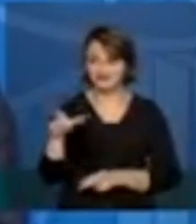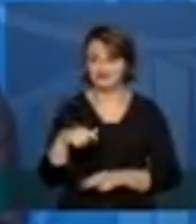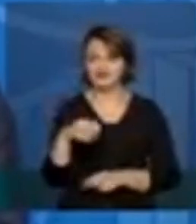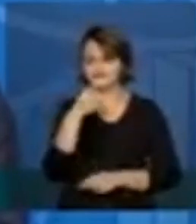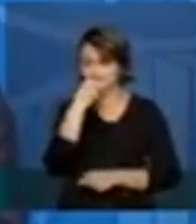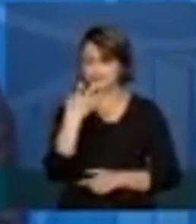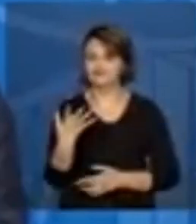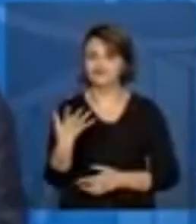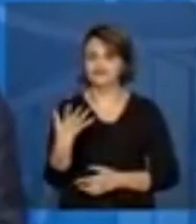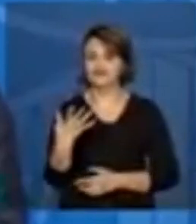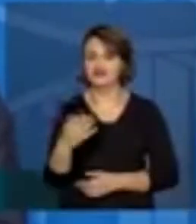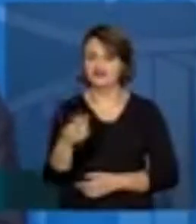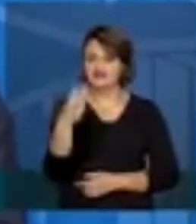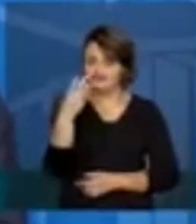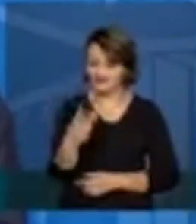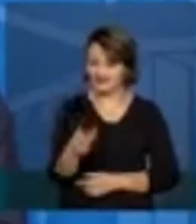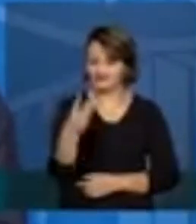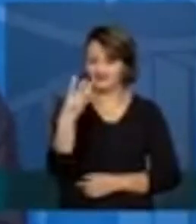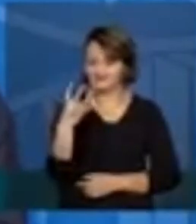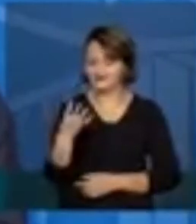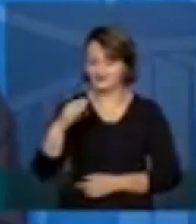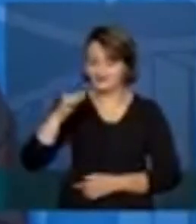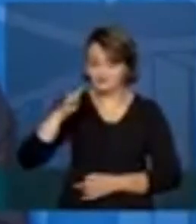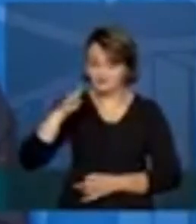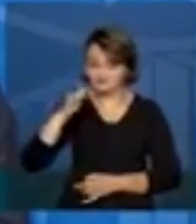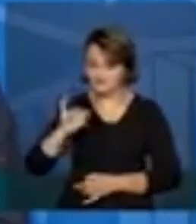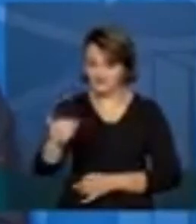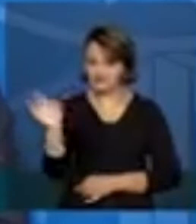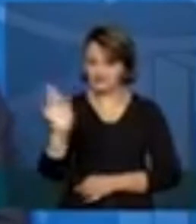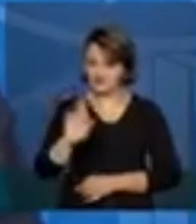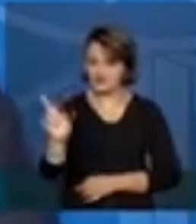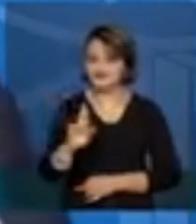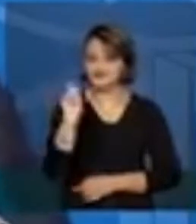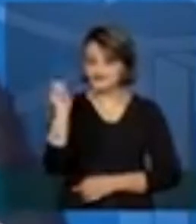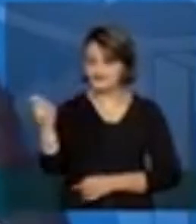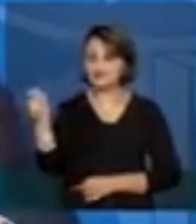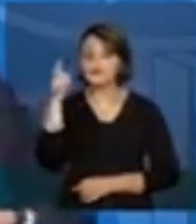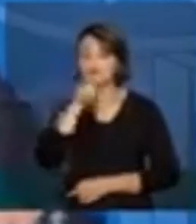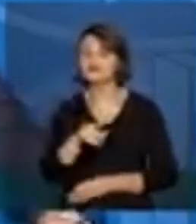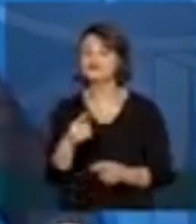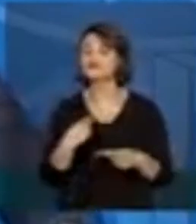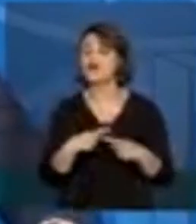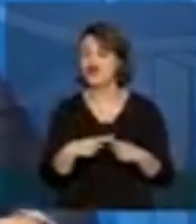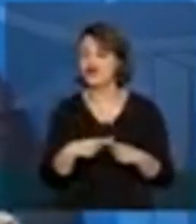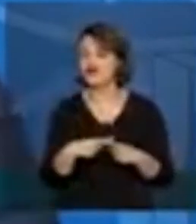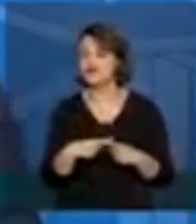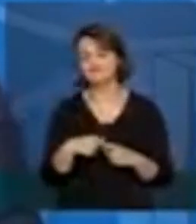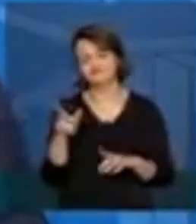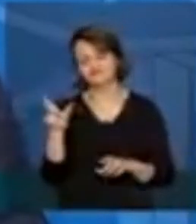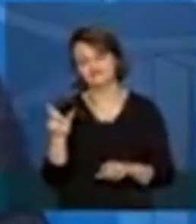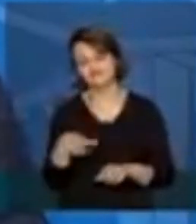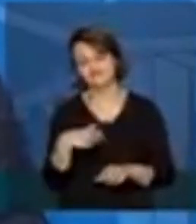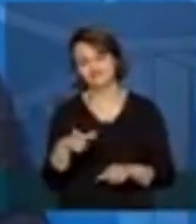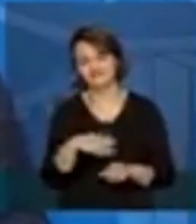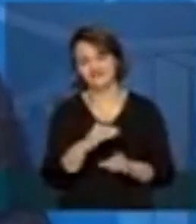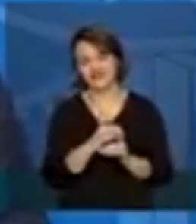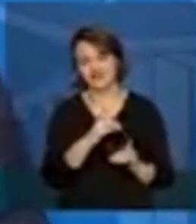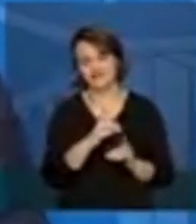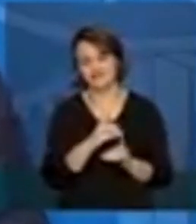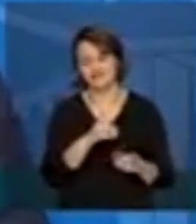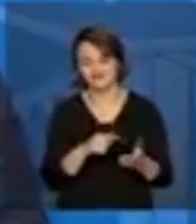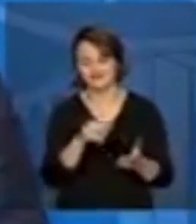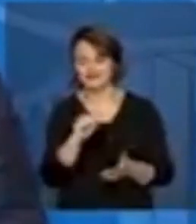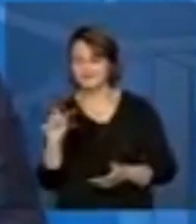34 bilhões de reais de pagamentos utilizando o Caixa Tem. Seja via o cartão de débito